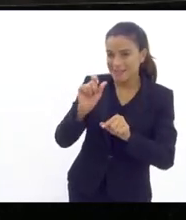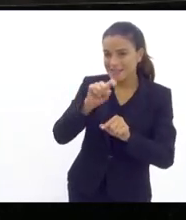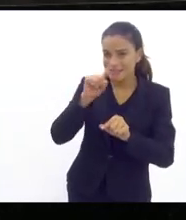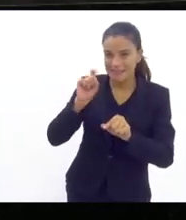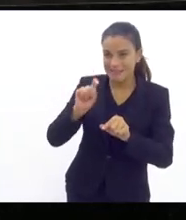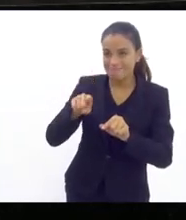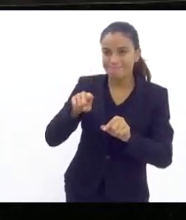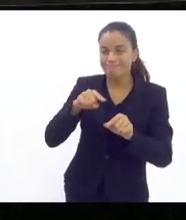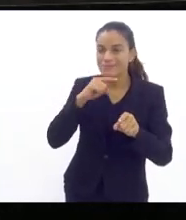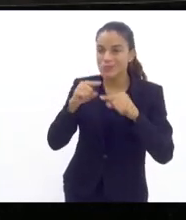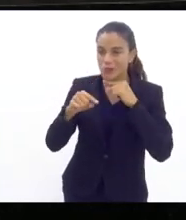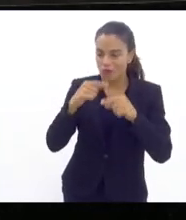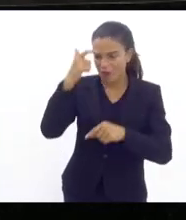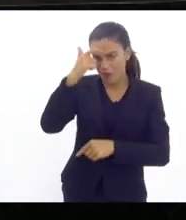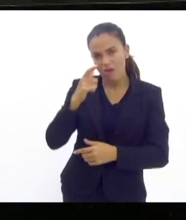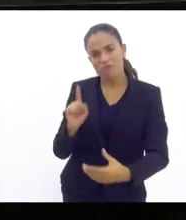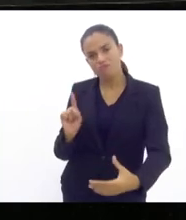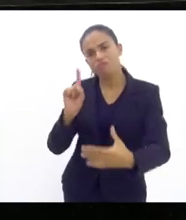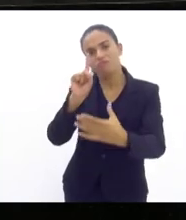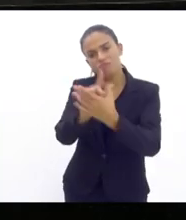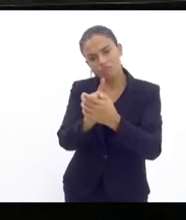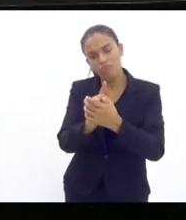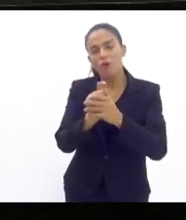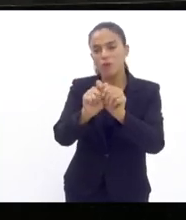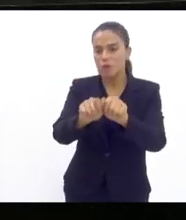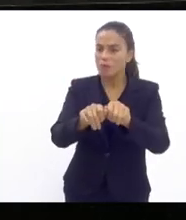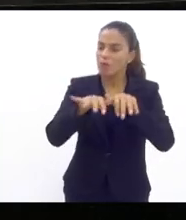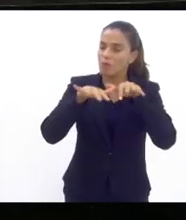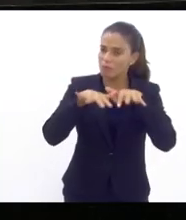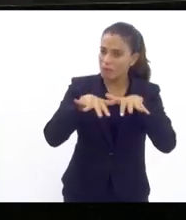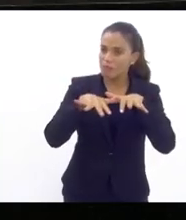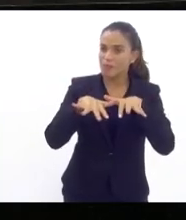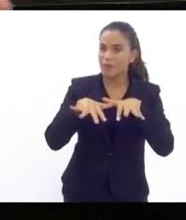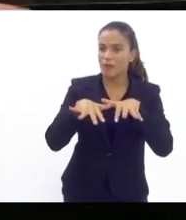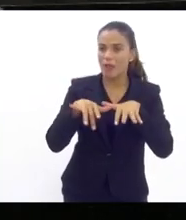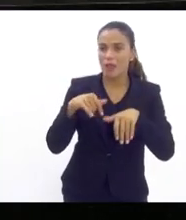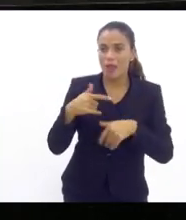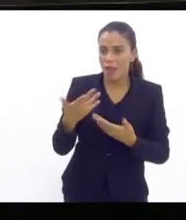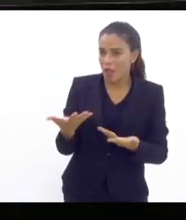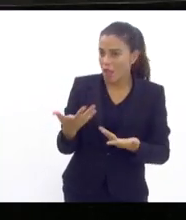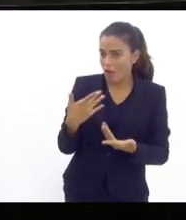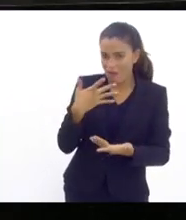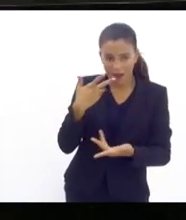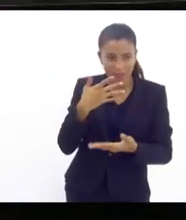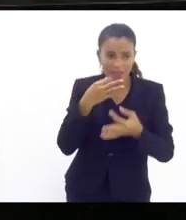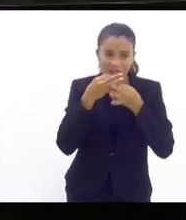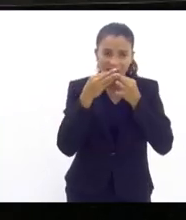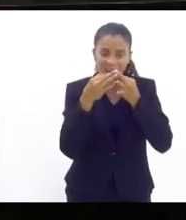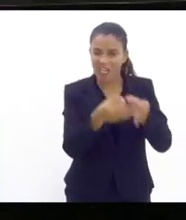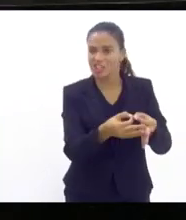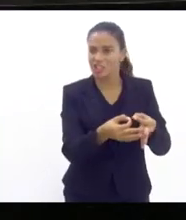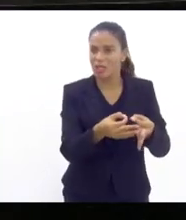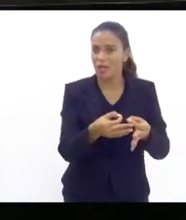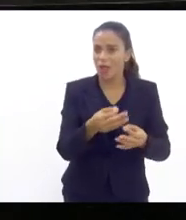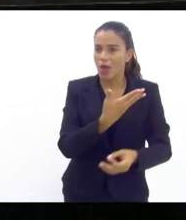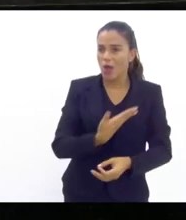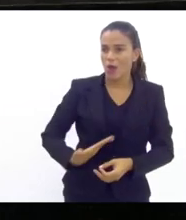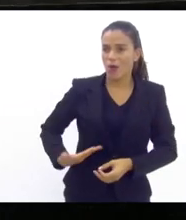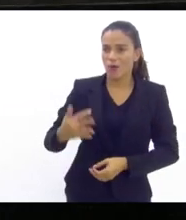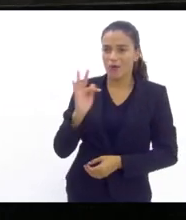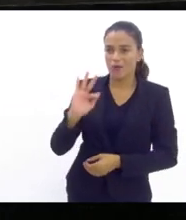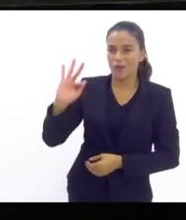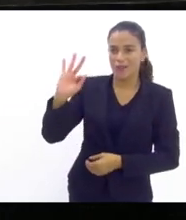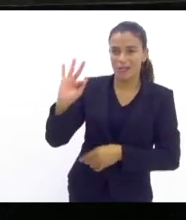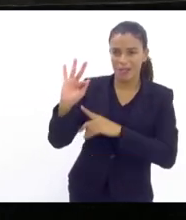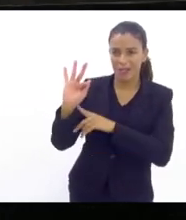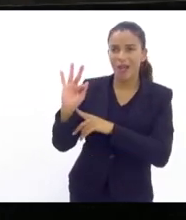eu faço parte do rol de parlamentares não acho acabei de fazer críticas ao governo federal a postura de